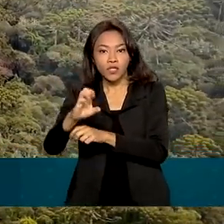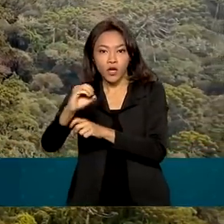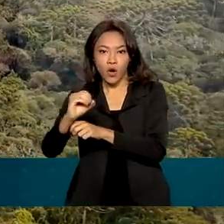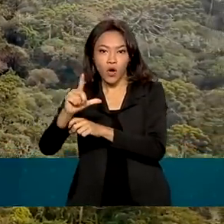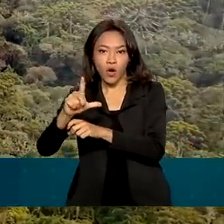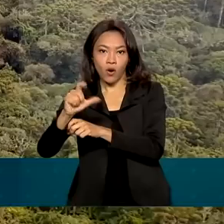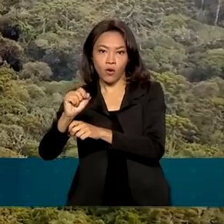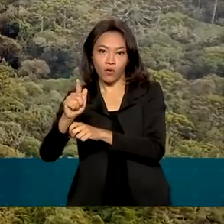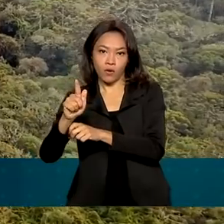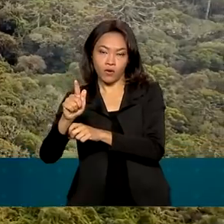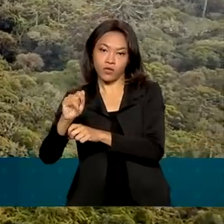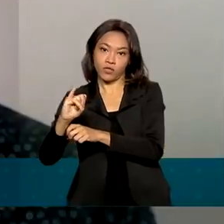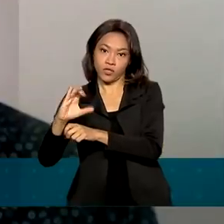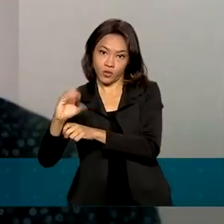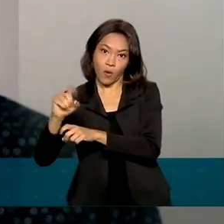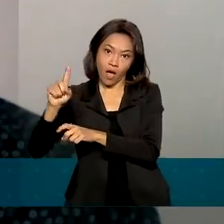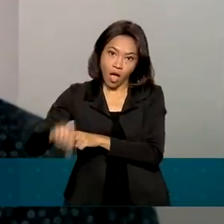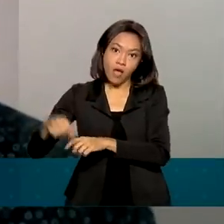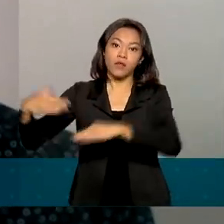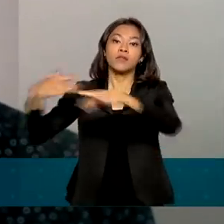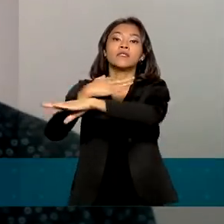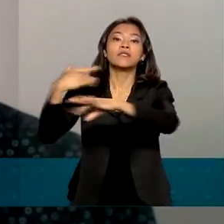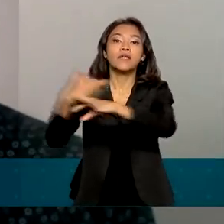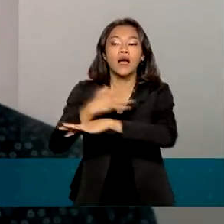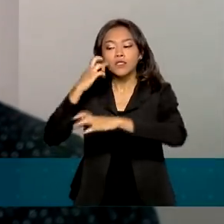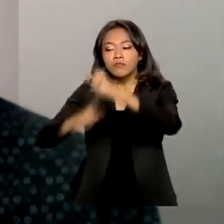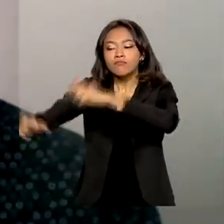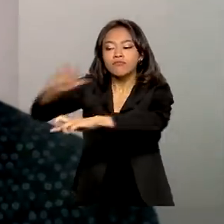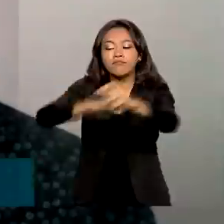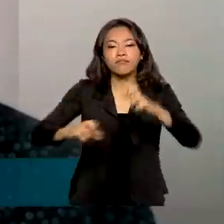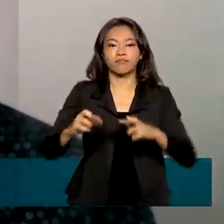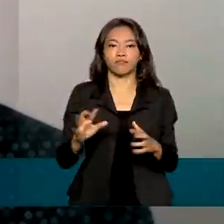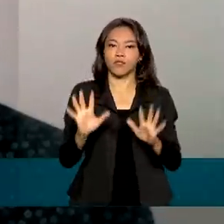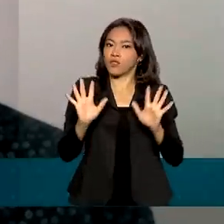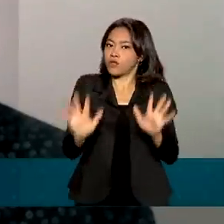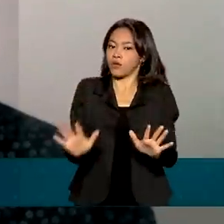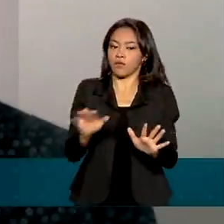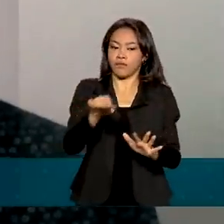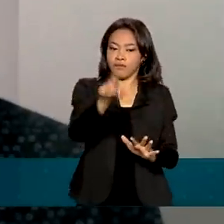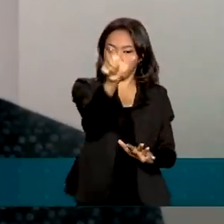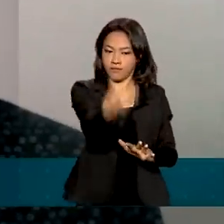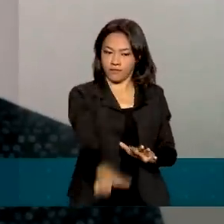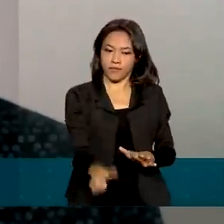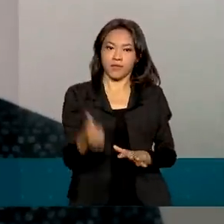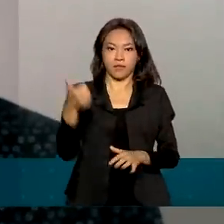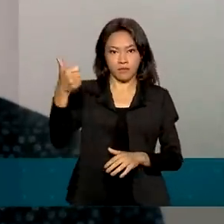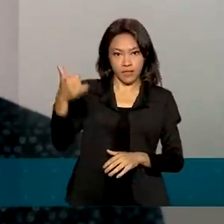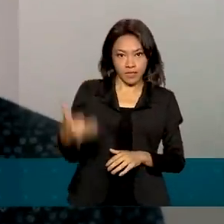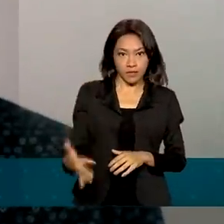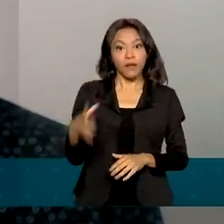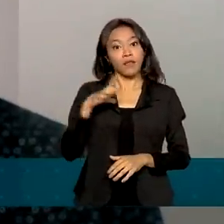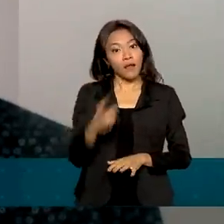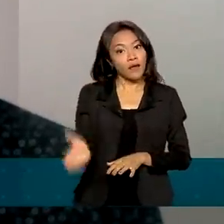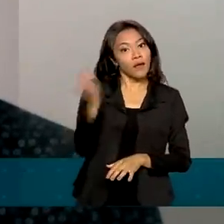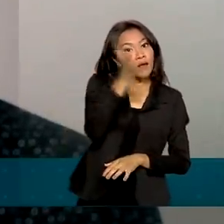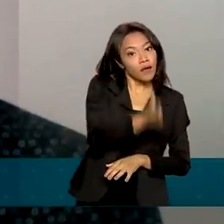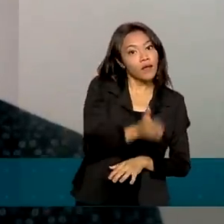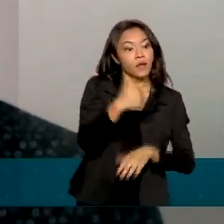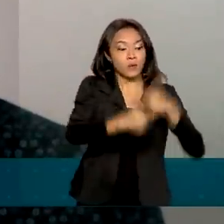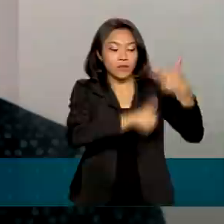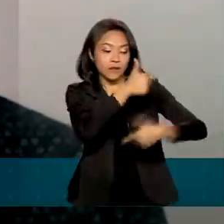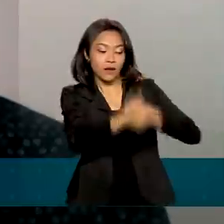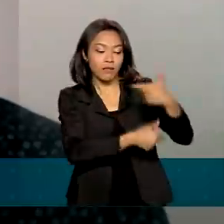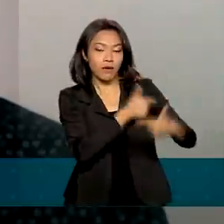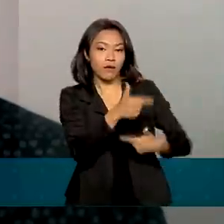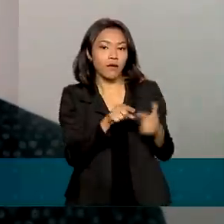urbanas ou povoadas. O trabalho de risco é feito para a cidade. Tem o trabalho das cartas